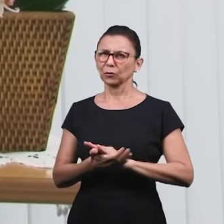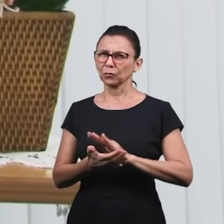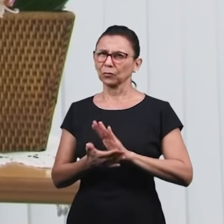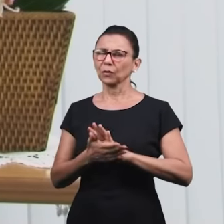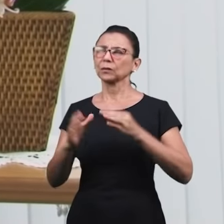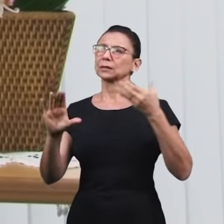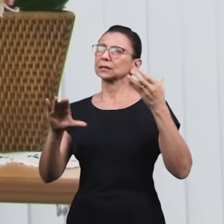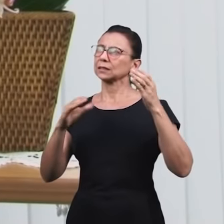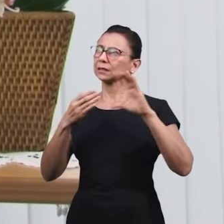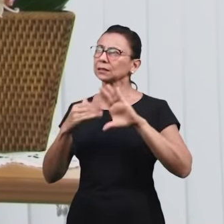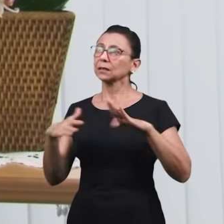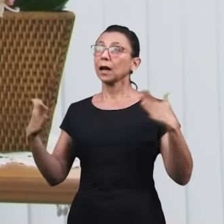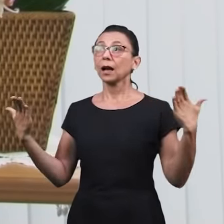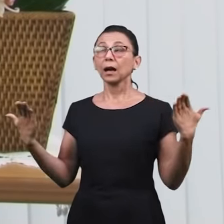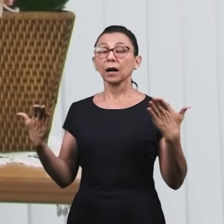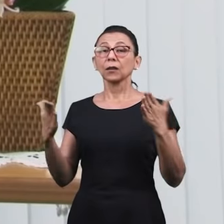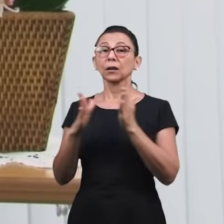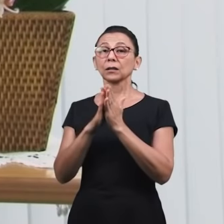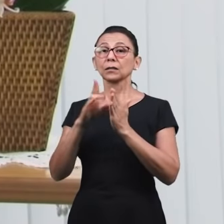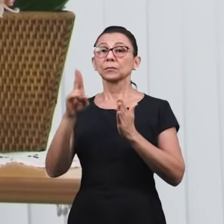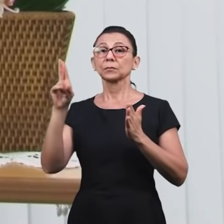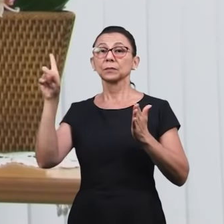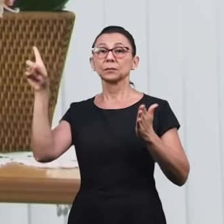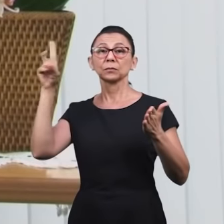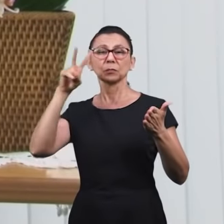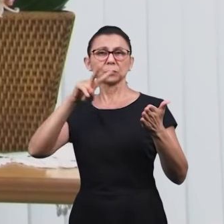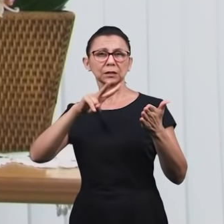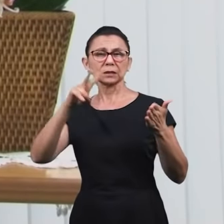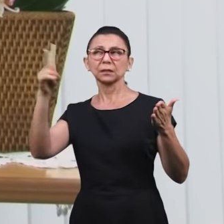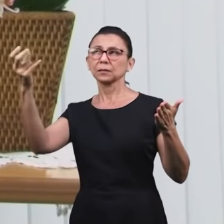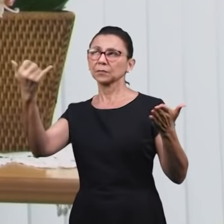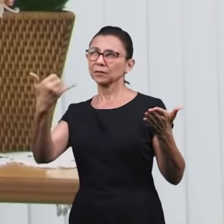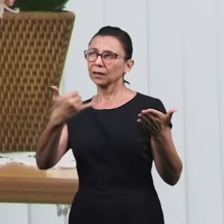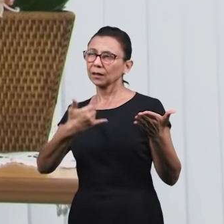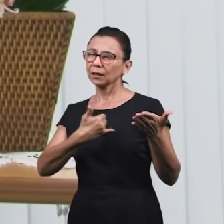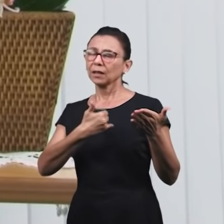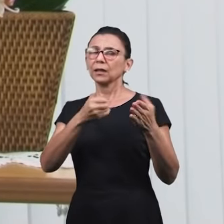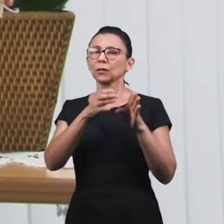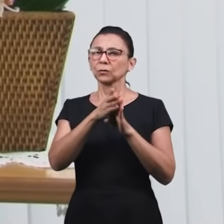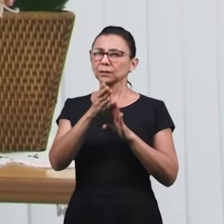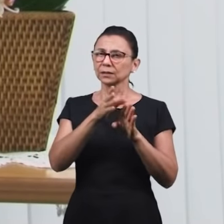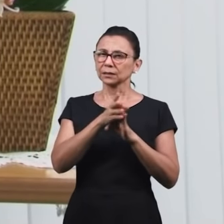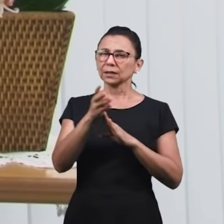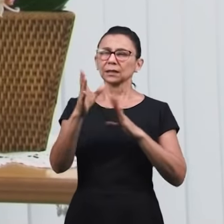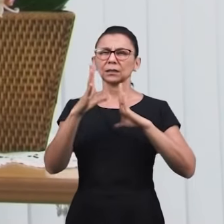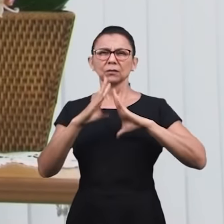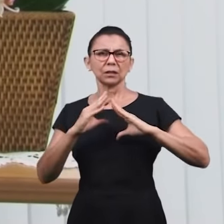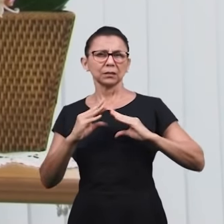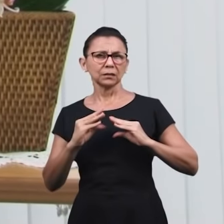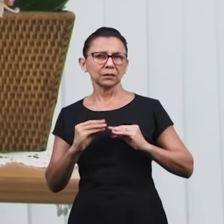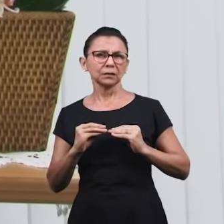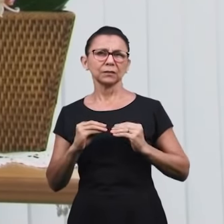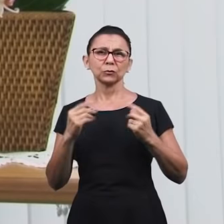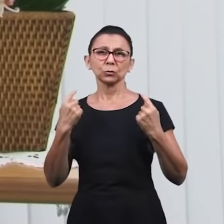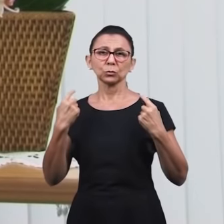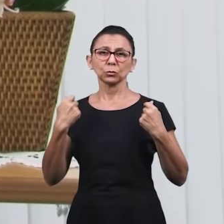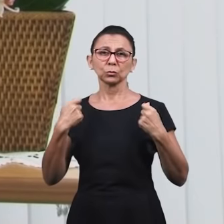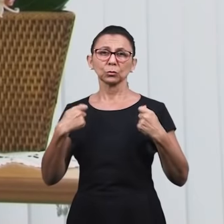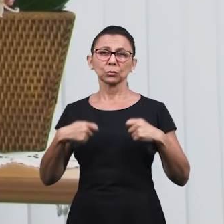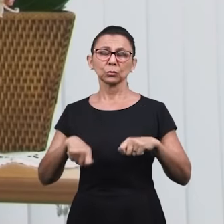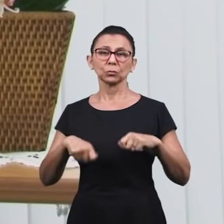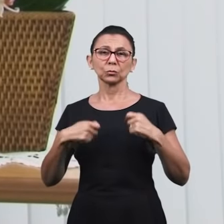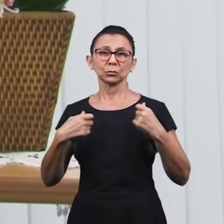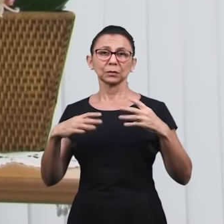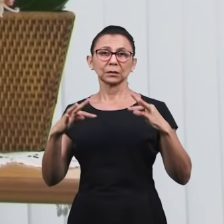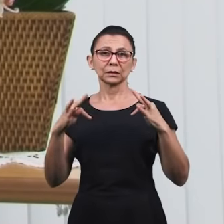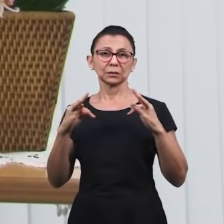temos, ó Deus, cantado louvores a ti e agora temos a tua palavra para falar ao nosso coração, para trazer instrução, refrigério,